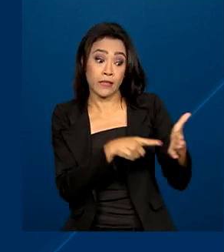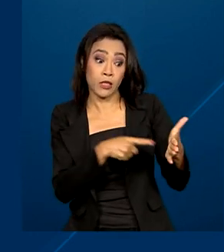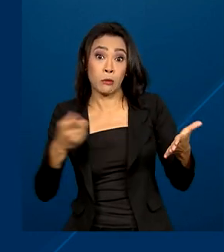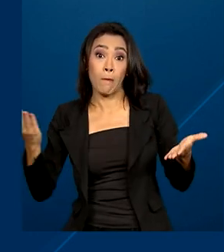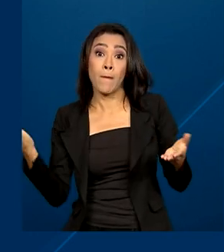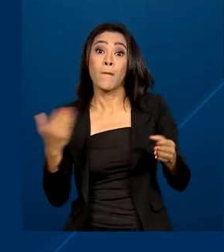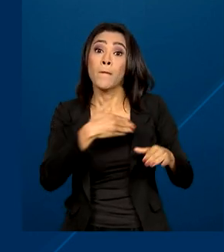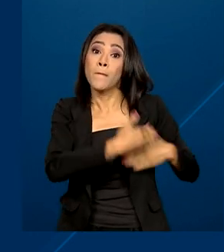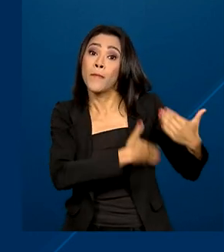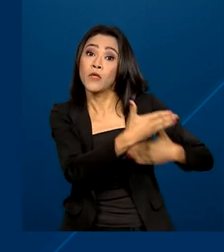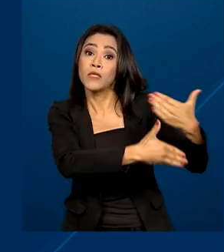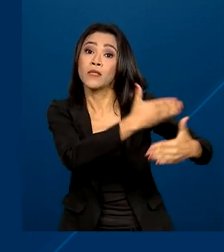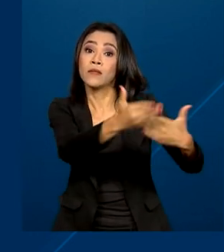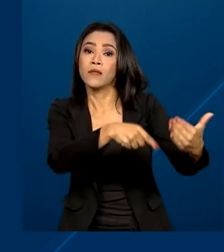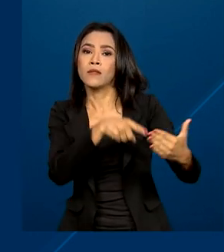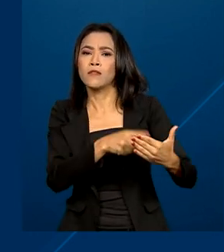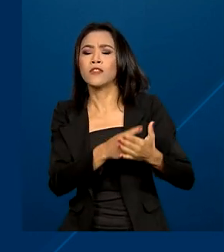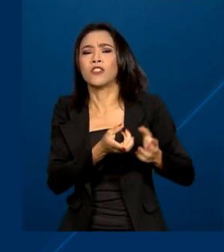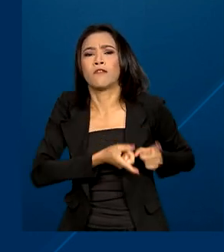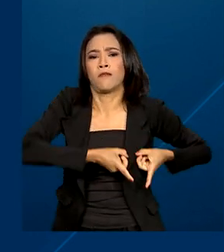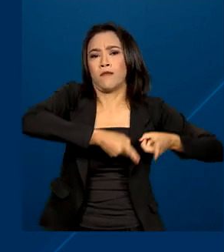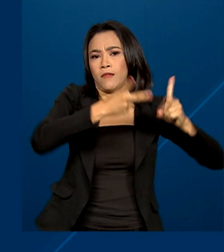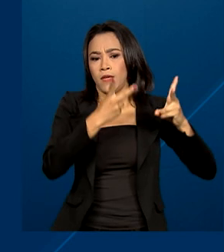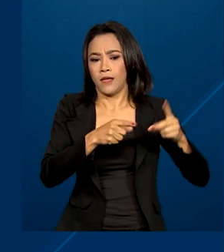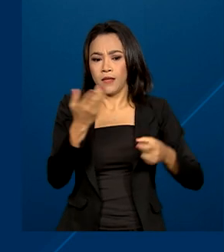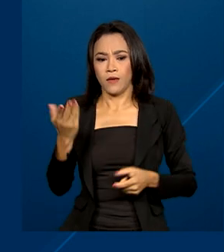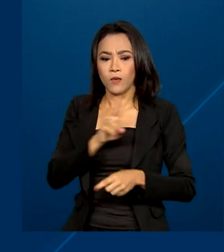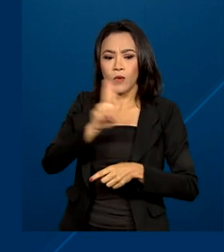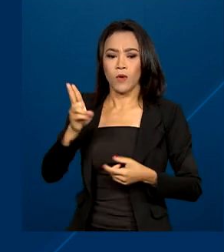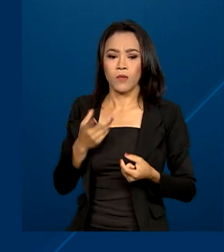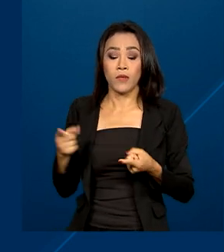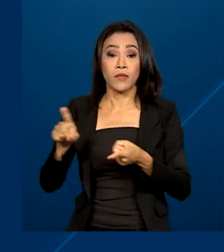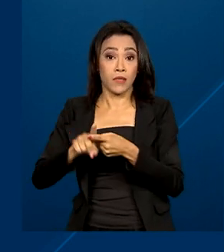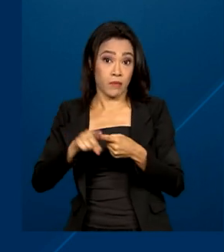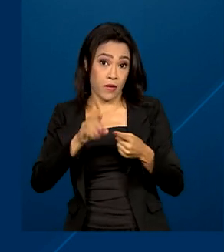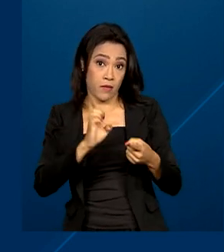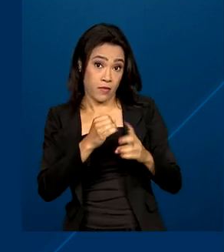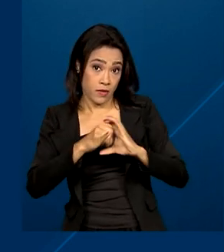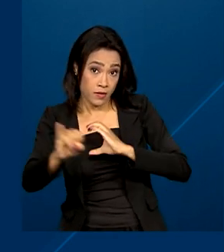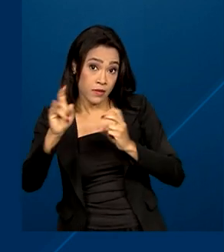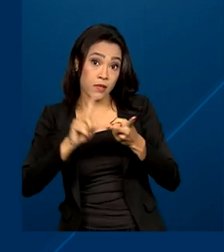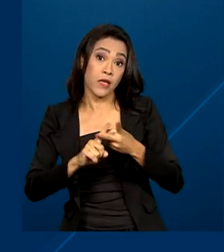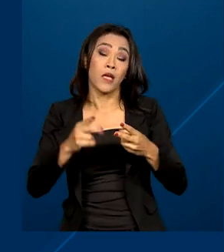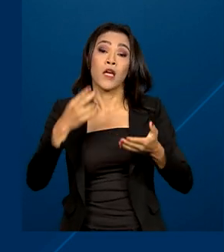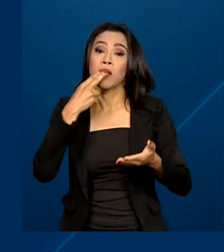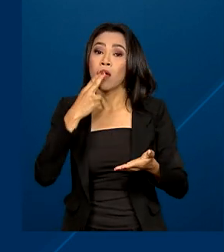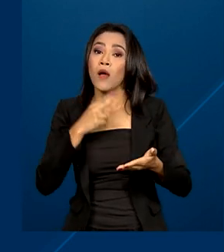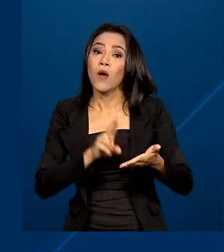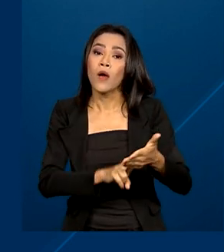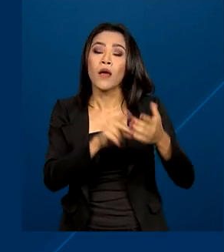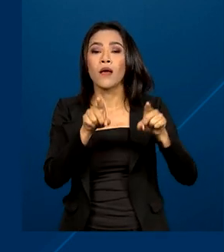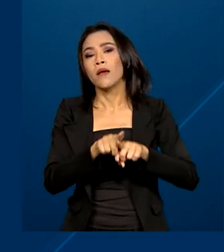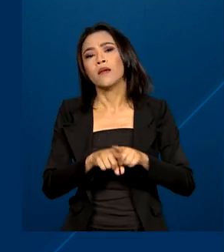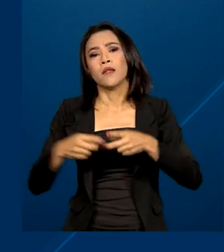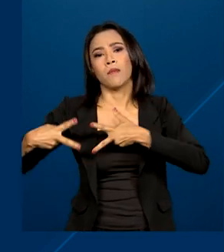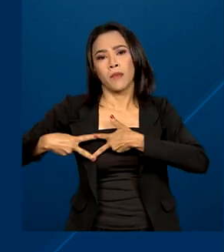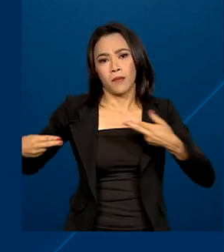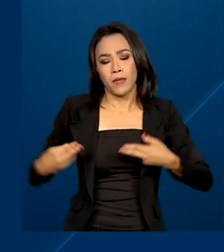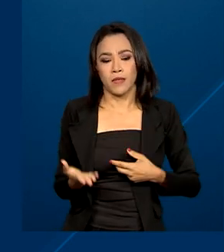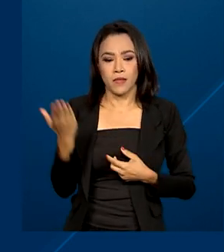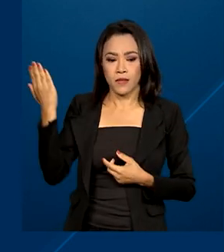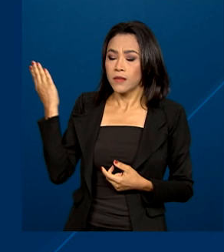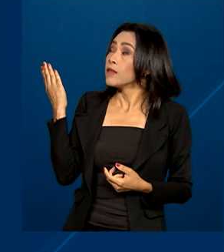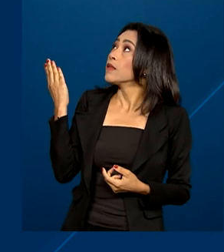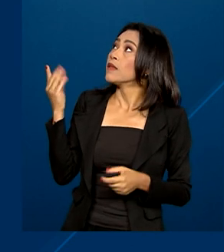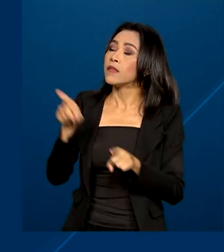privatização, entre elas Petrobras, Correios e ABC. Despacho que determina a recriação